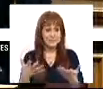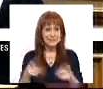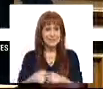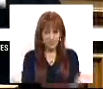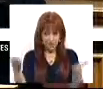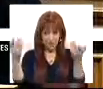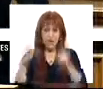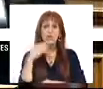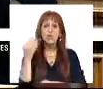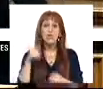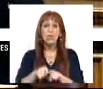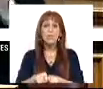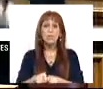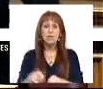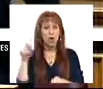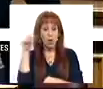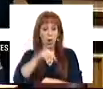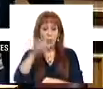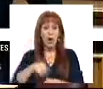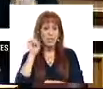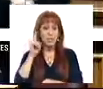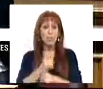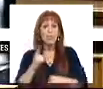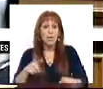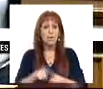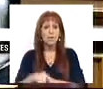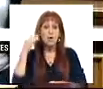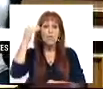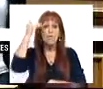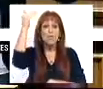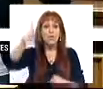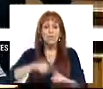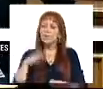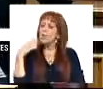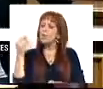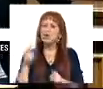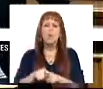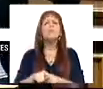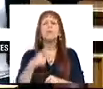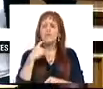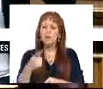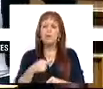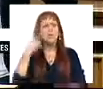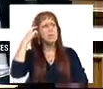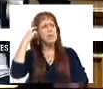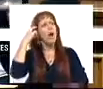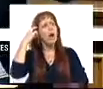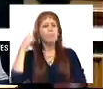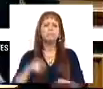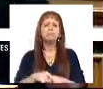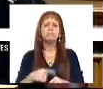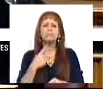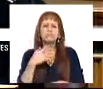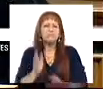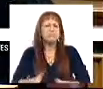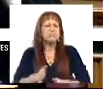incentivar os jovens a essa utilização é fundamental para que no futuro os jovens venham a dizer ou a pensar que é